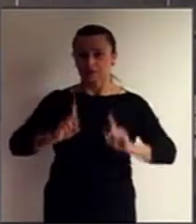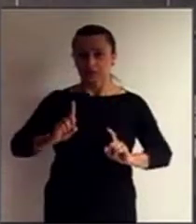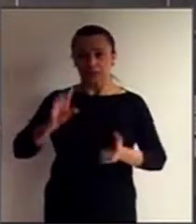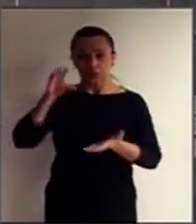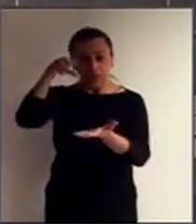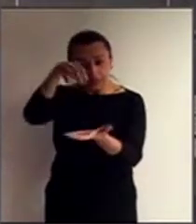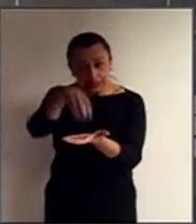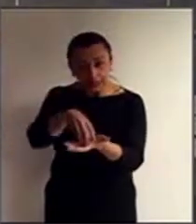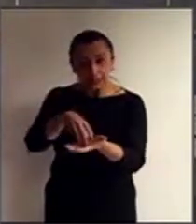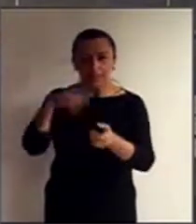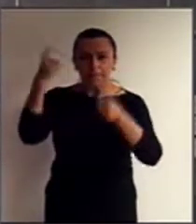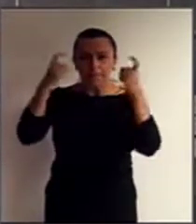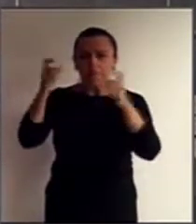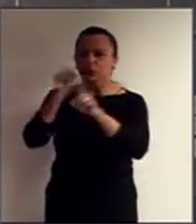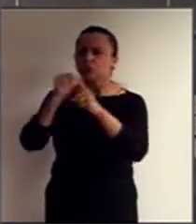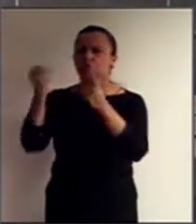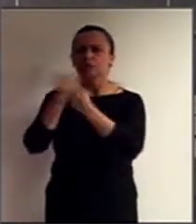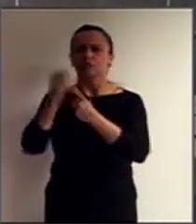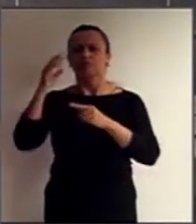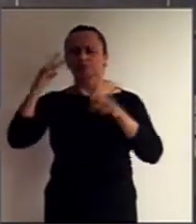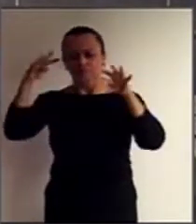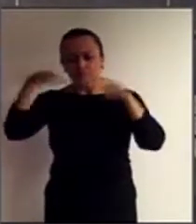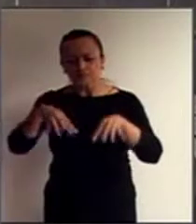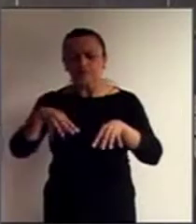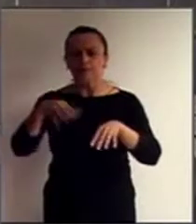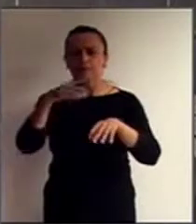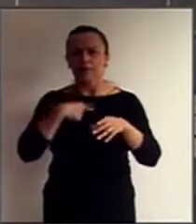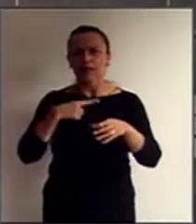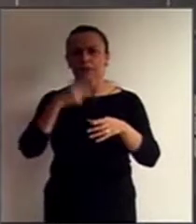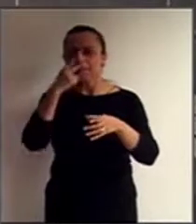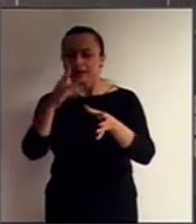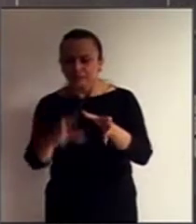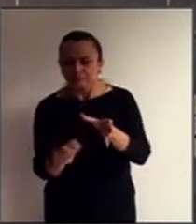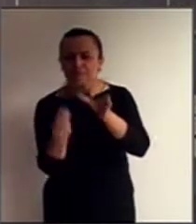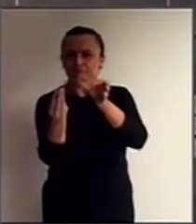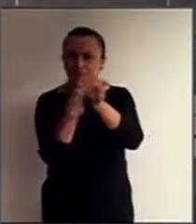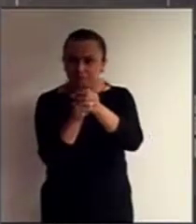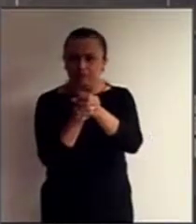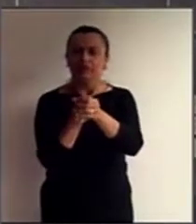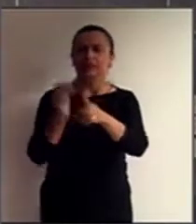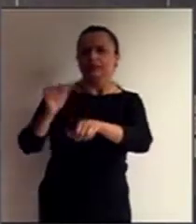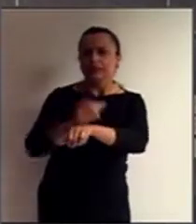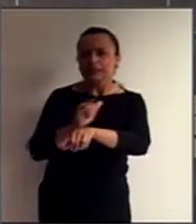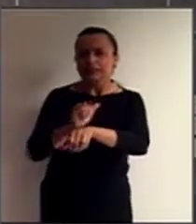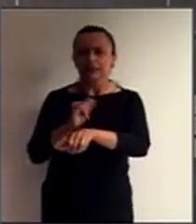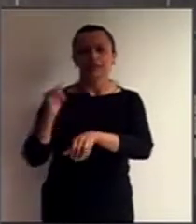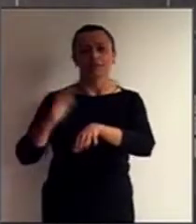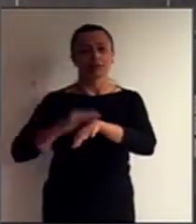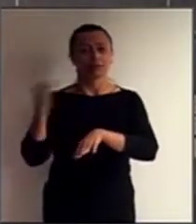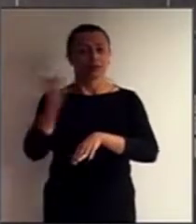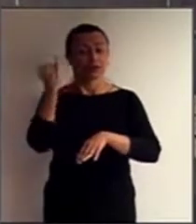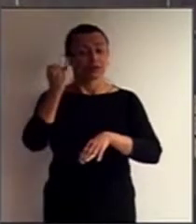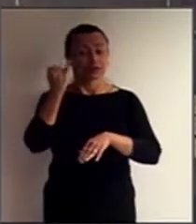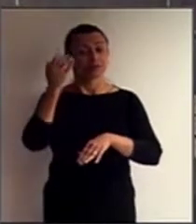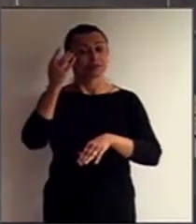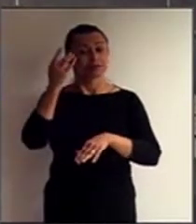preocupações da sociedade, como parte integrante das estratégias relevantes de desenvolvimento